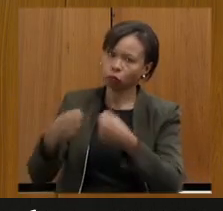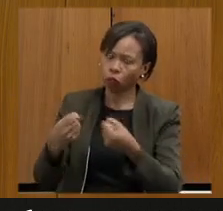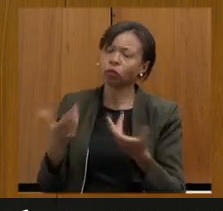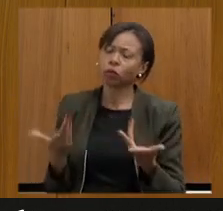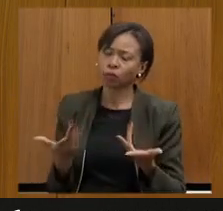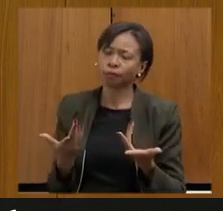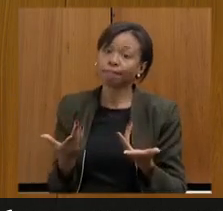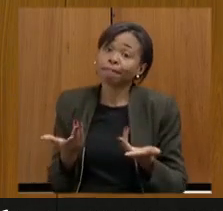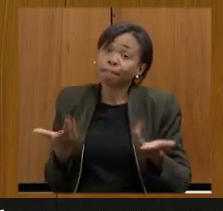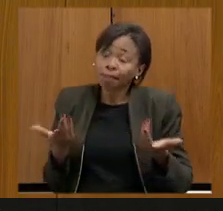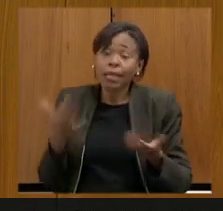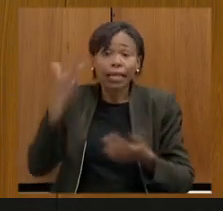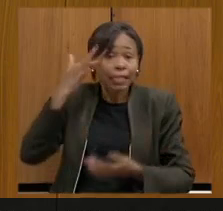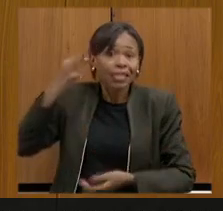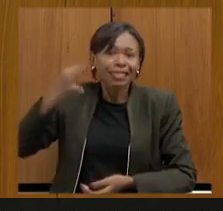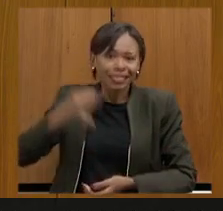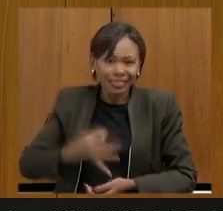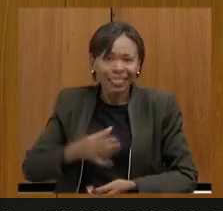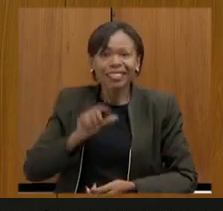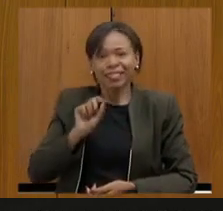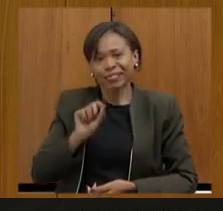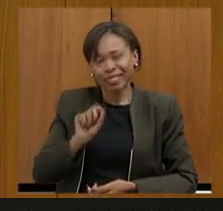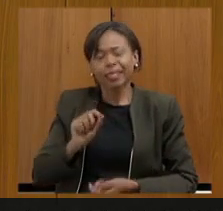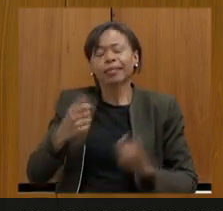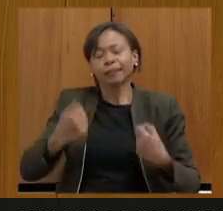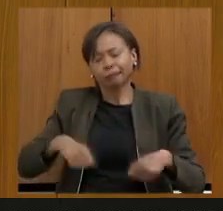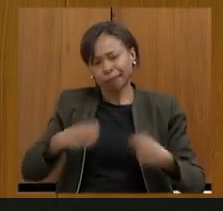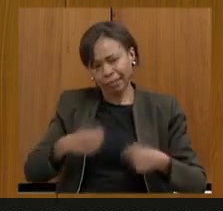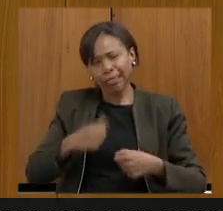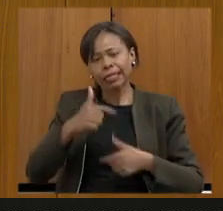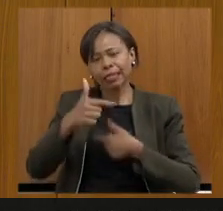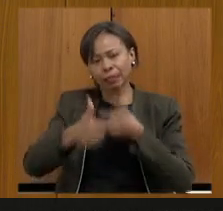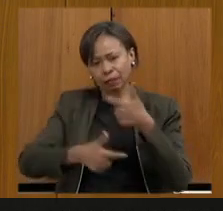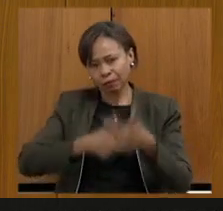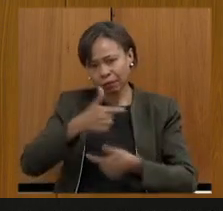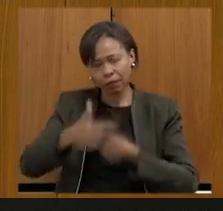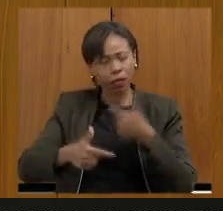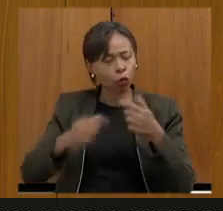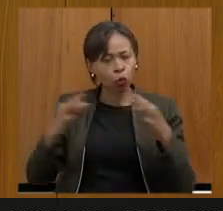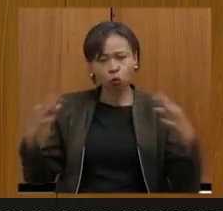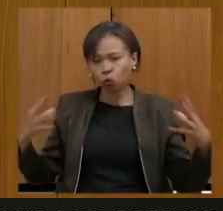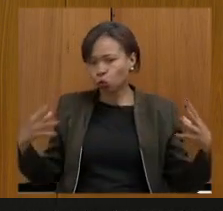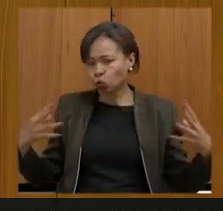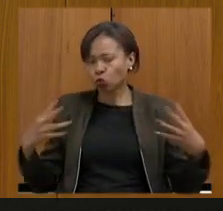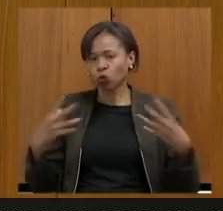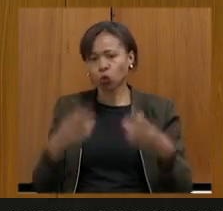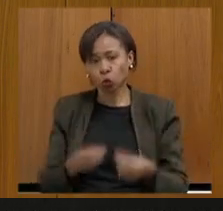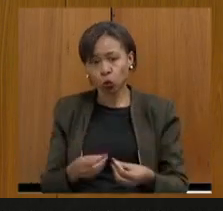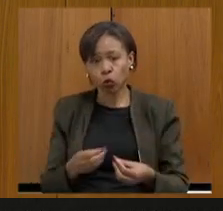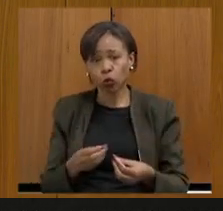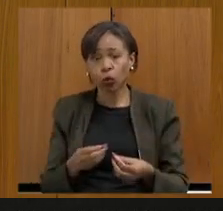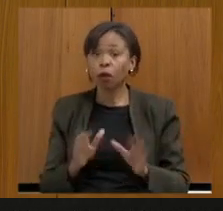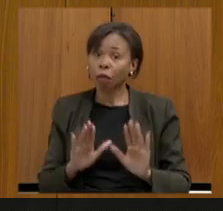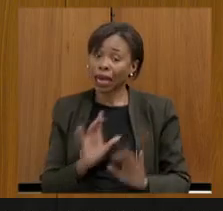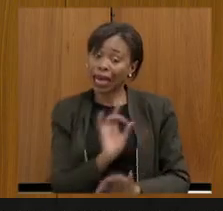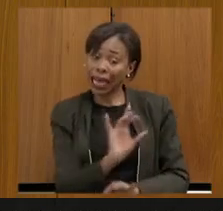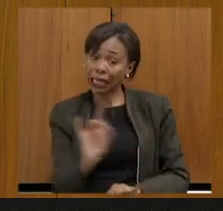essa certeza que a gente tem de que a gente precisa trabalhar com todos e com cada um mas